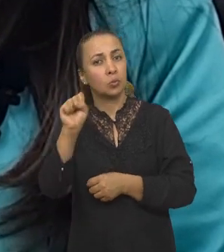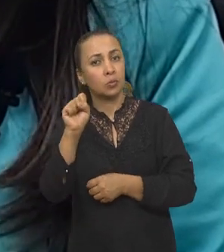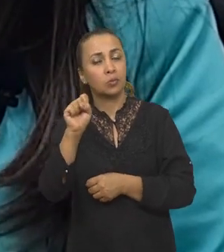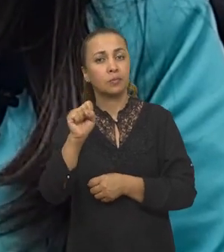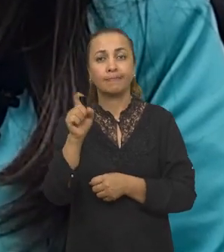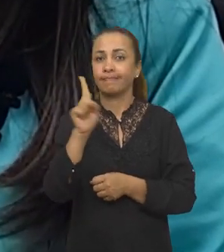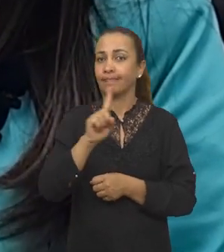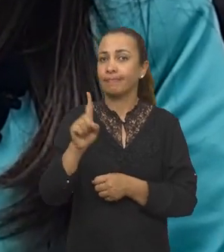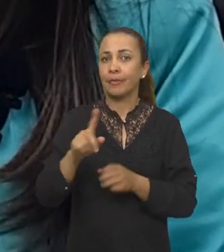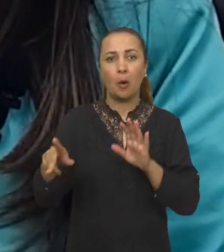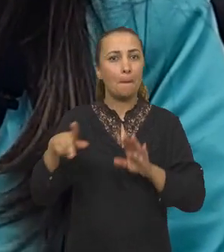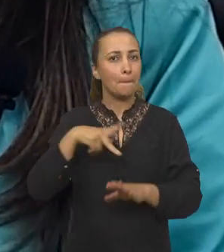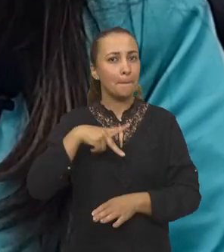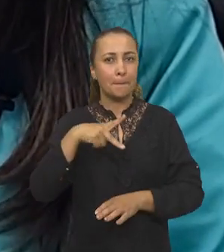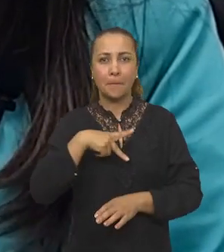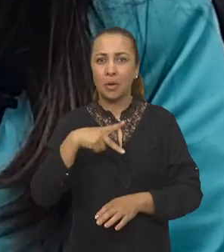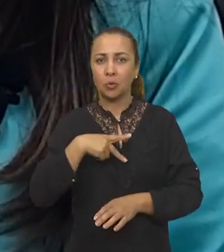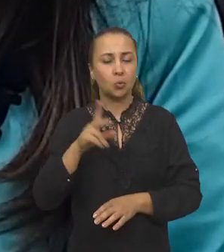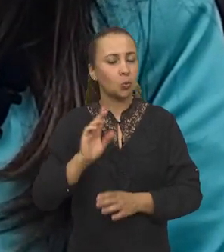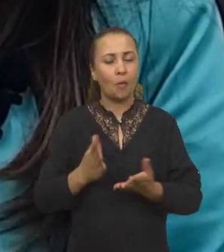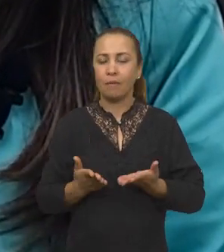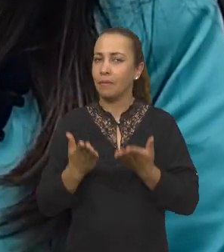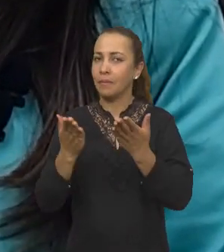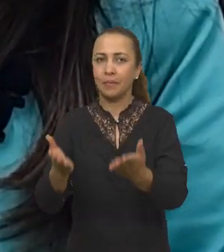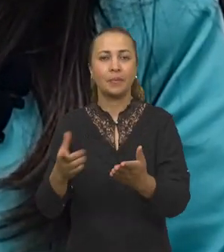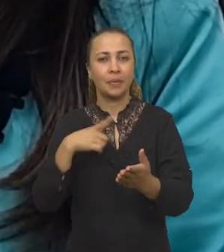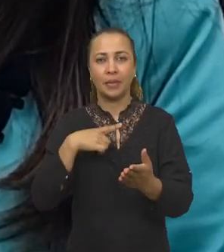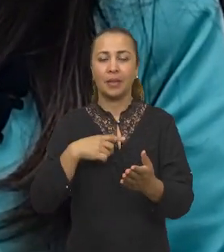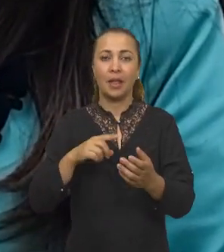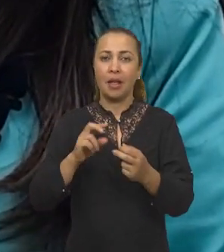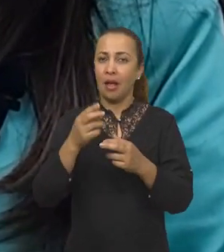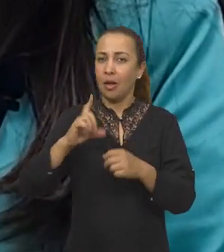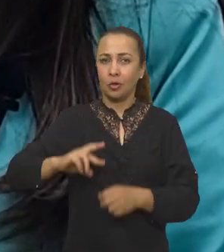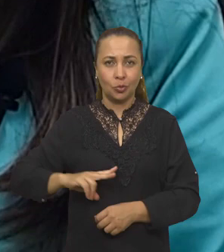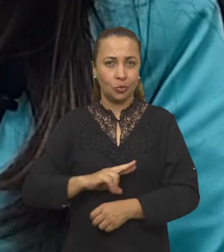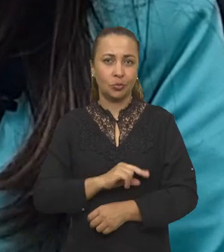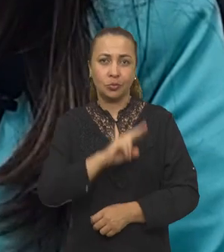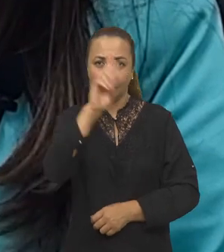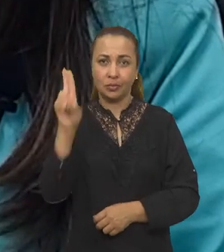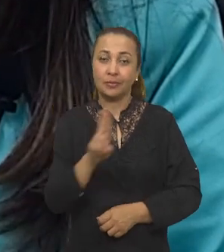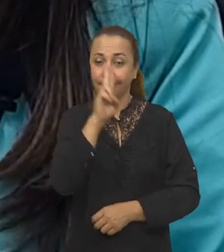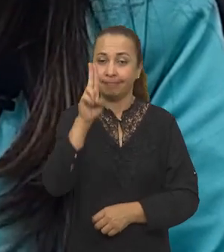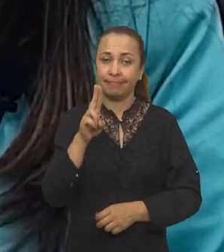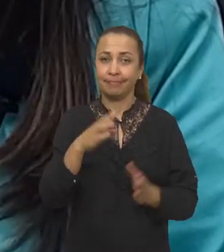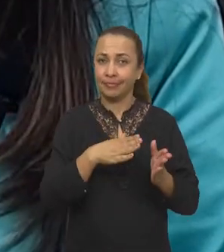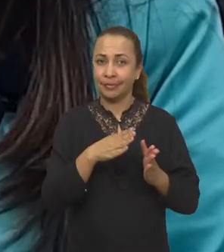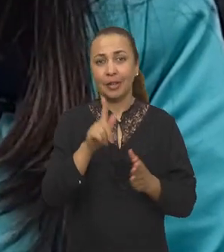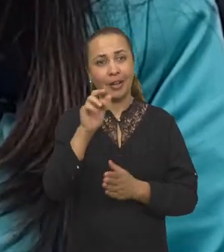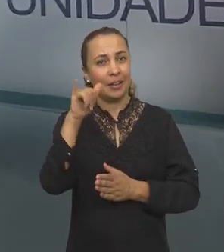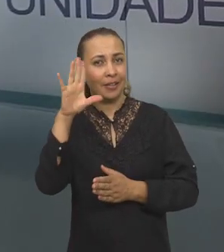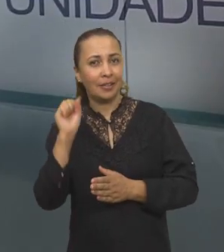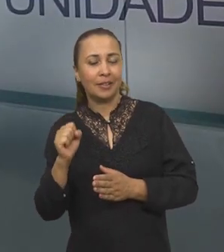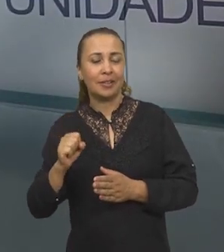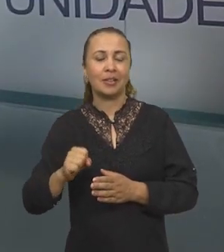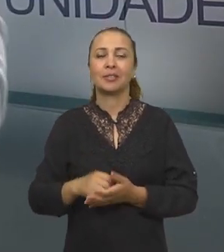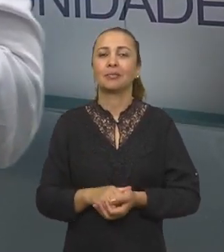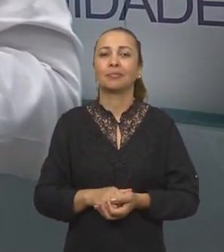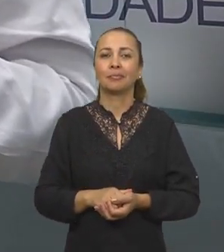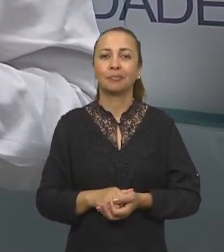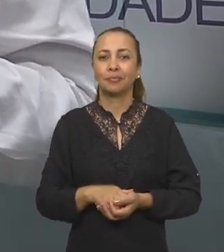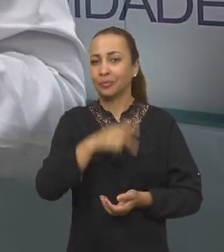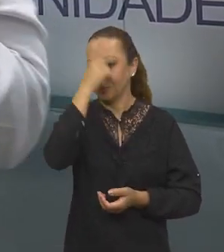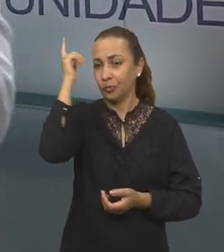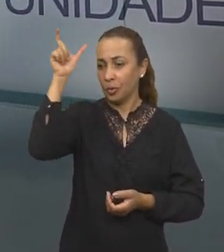Então, nem no particular é oferecido esse tipo de cirurgia, utilizando guias de cirurgia. O paciente,